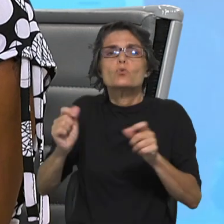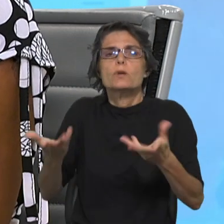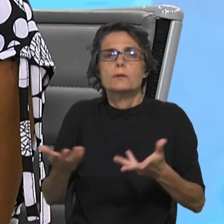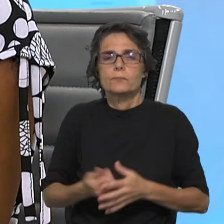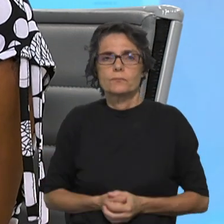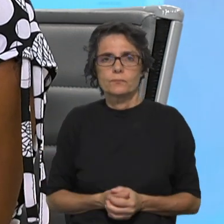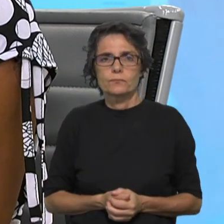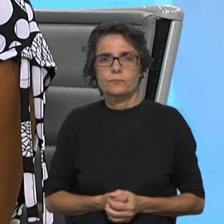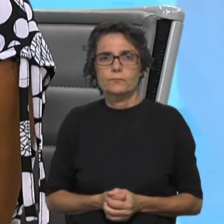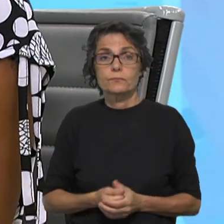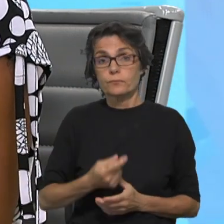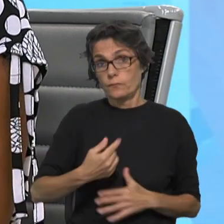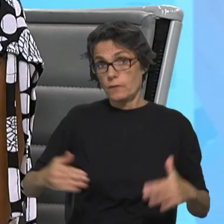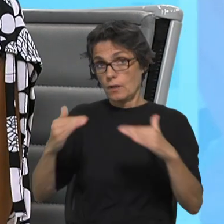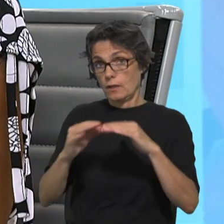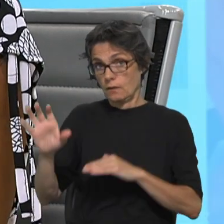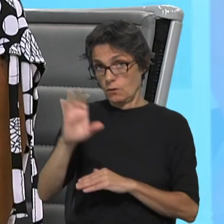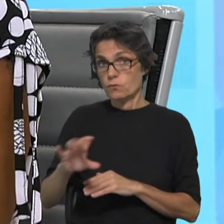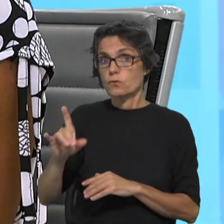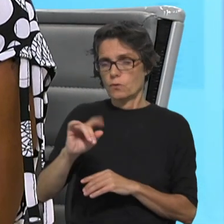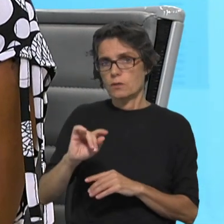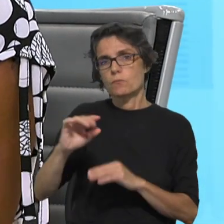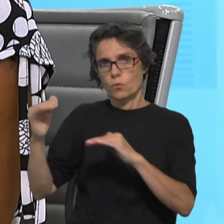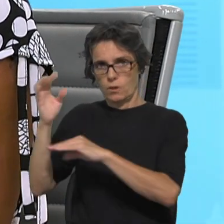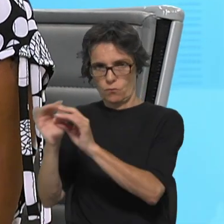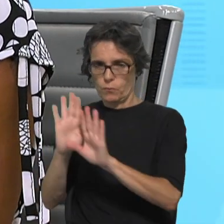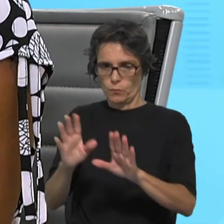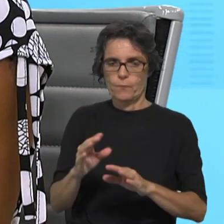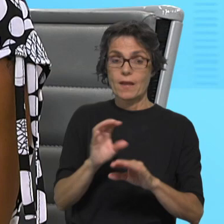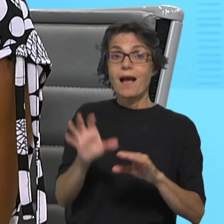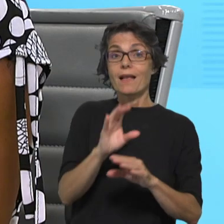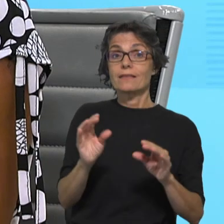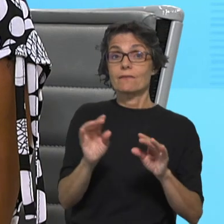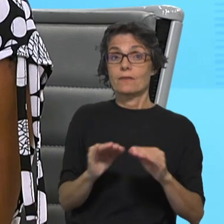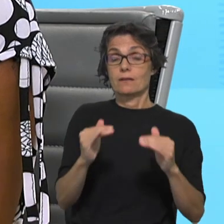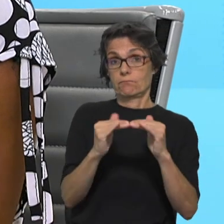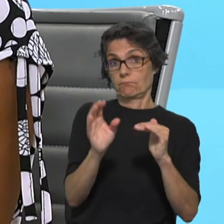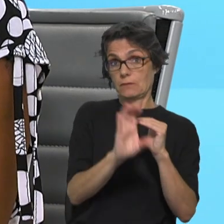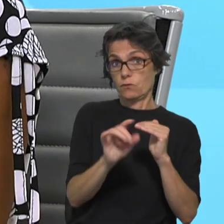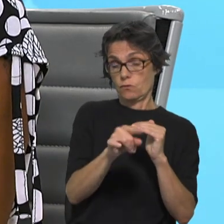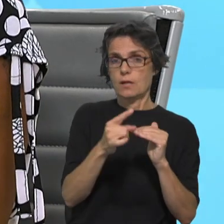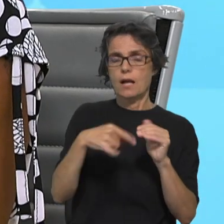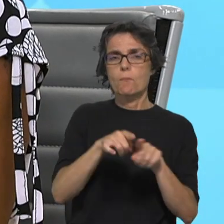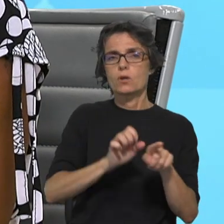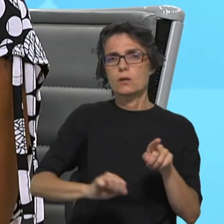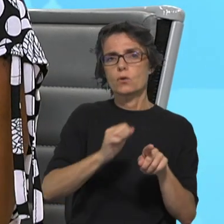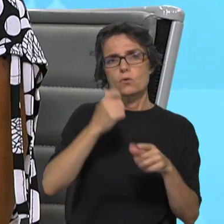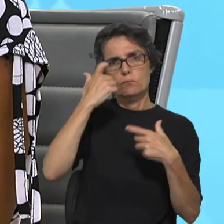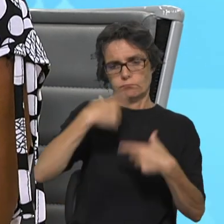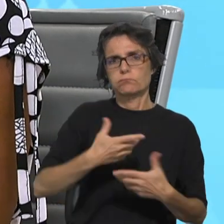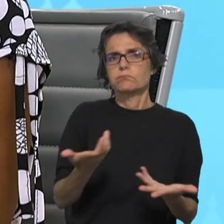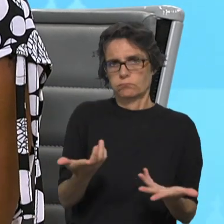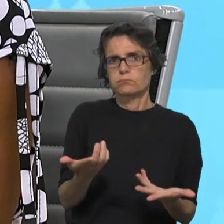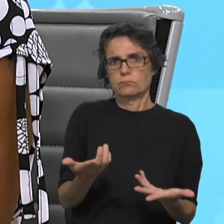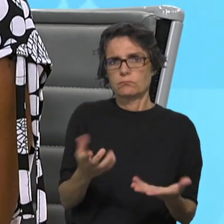Eu diria, a nível nacional, pois a nível europeu. A nível nacional, as nossas políticas são políticas humanistas que consideram vários